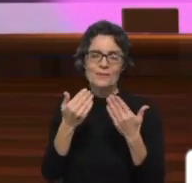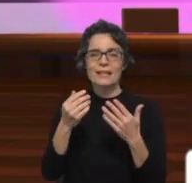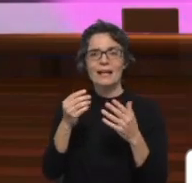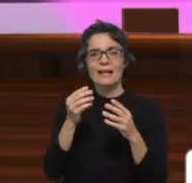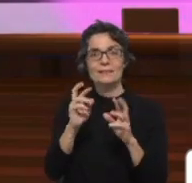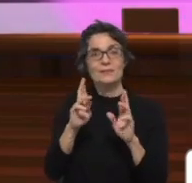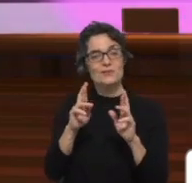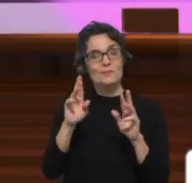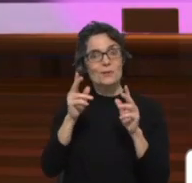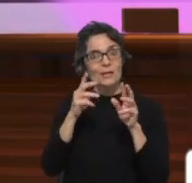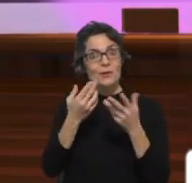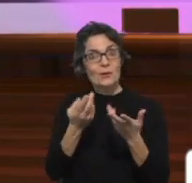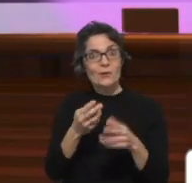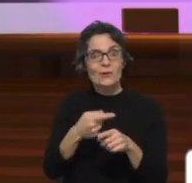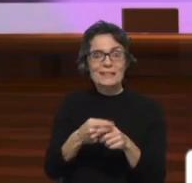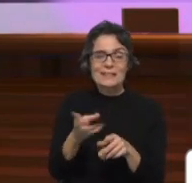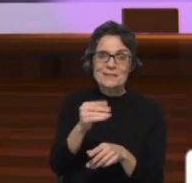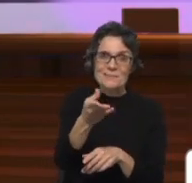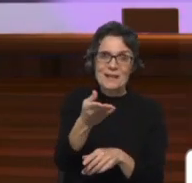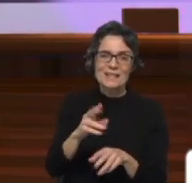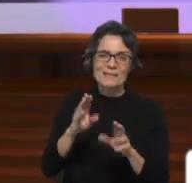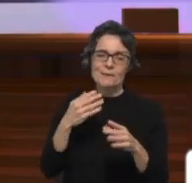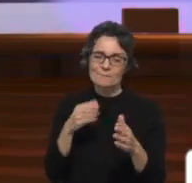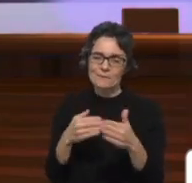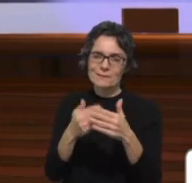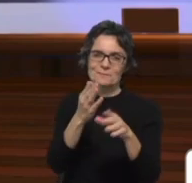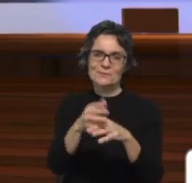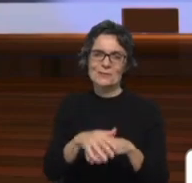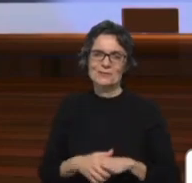ter despertado curiosidade sobre este tema. Até breve.